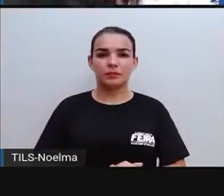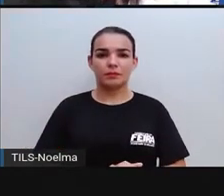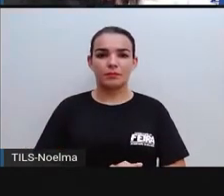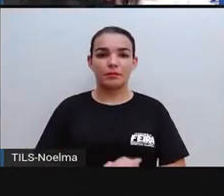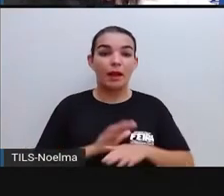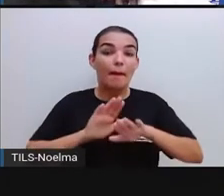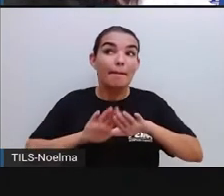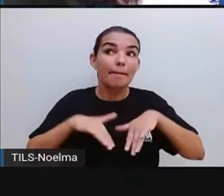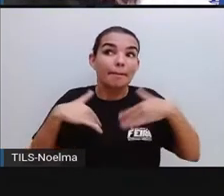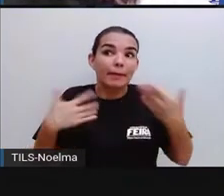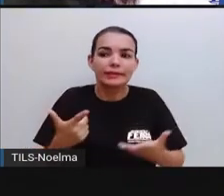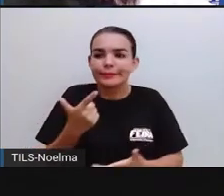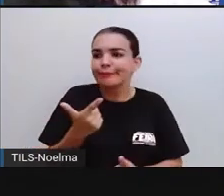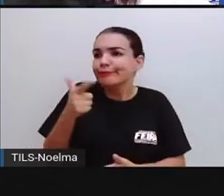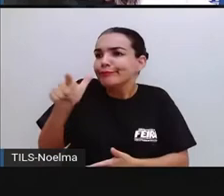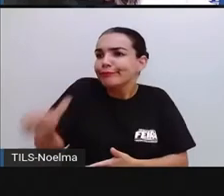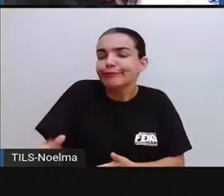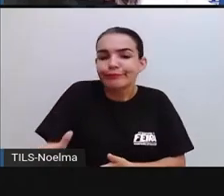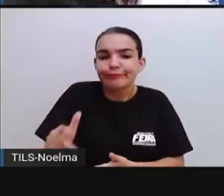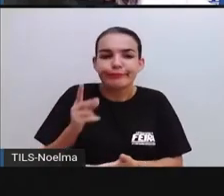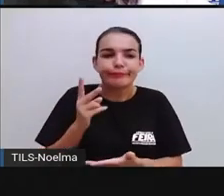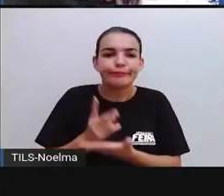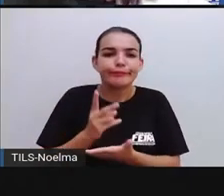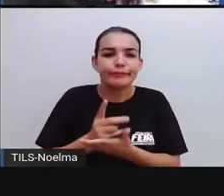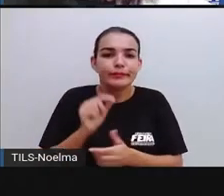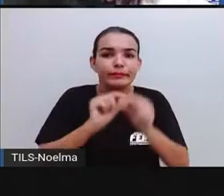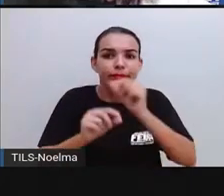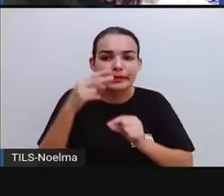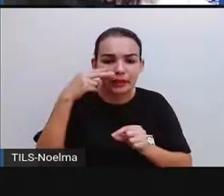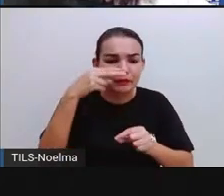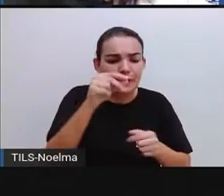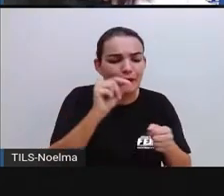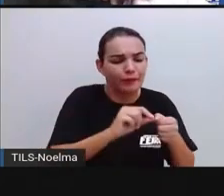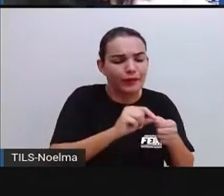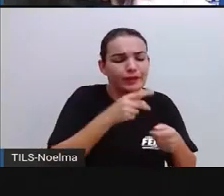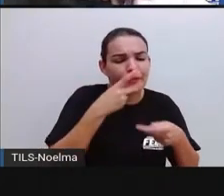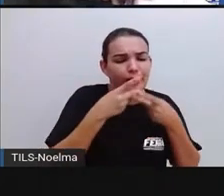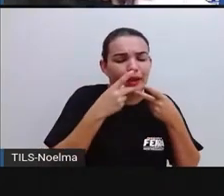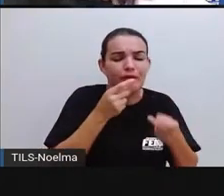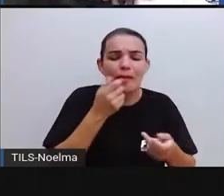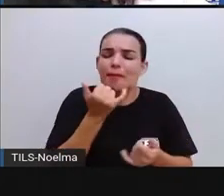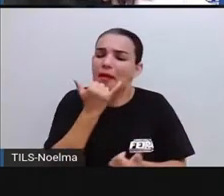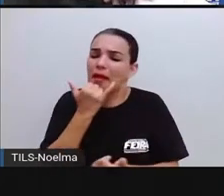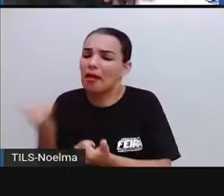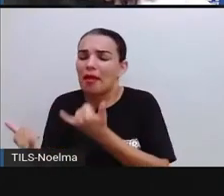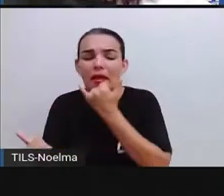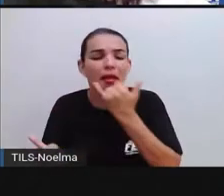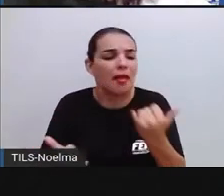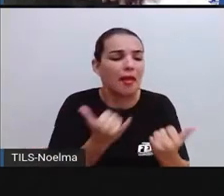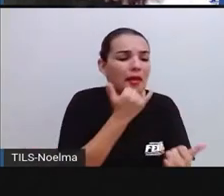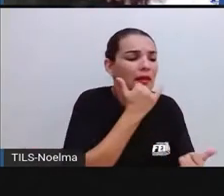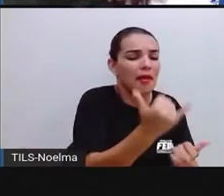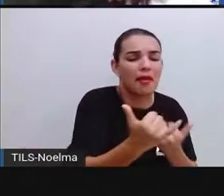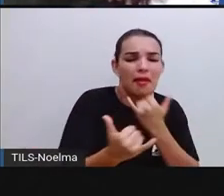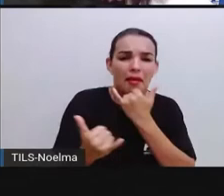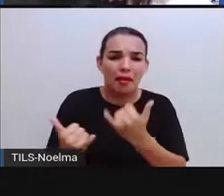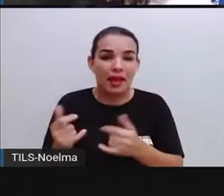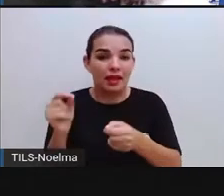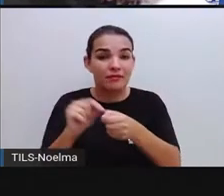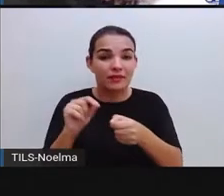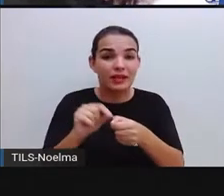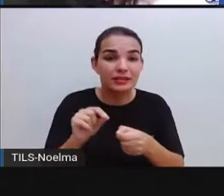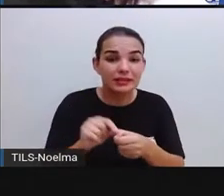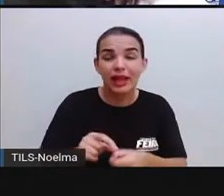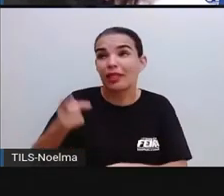Lucas em seguida, via o que tinha feito e pedia desculpas. Ele fazia isso